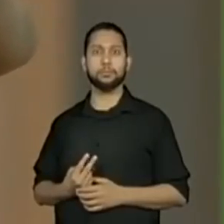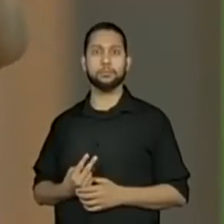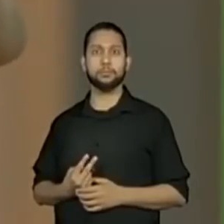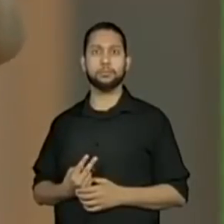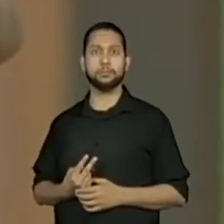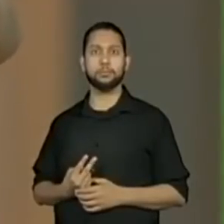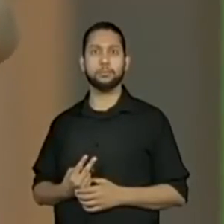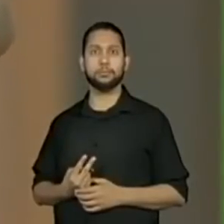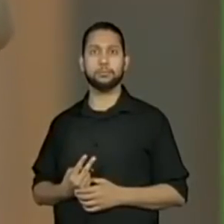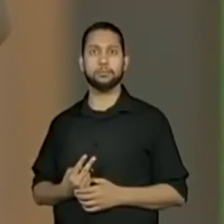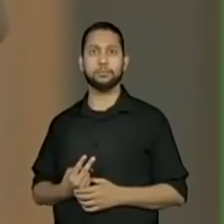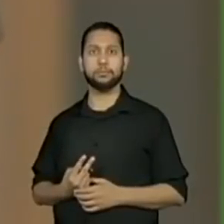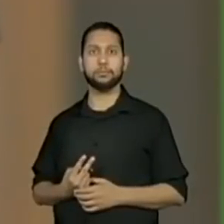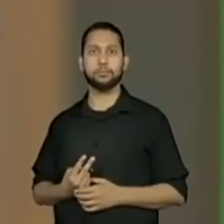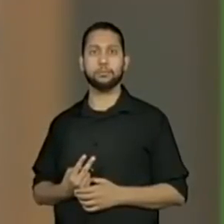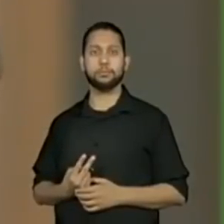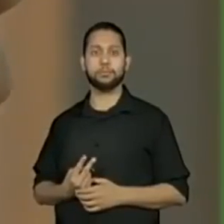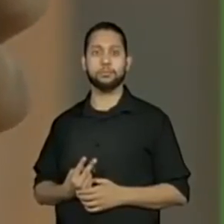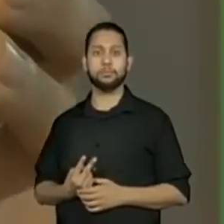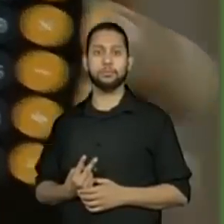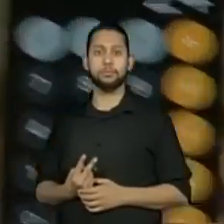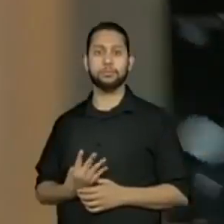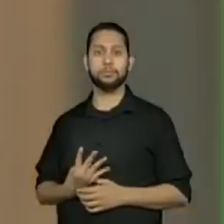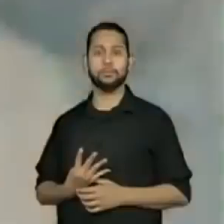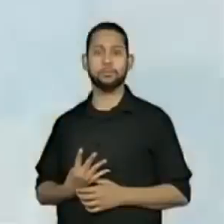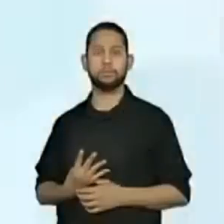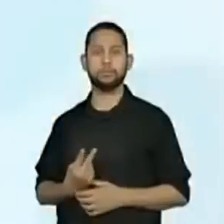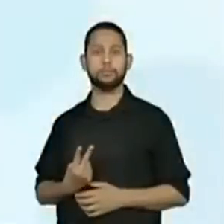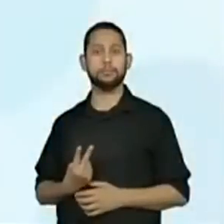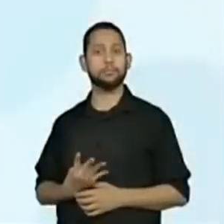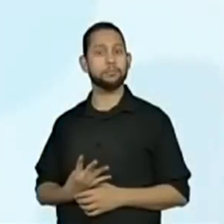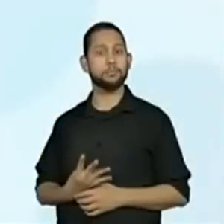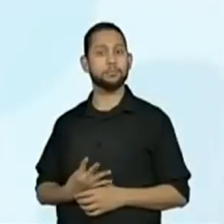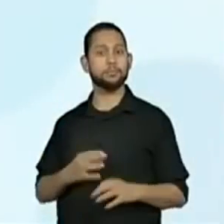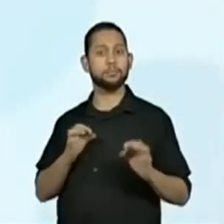a 24.